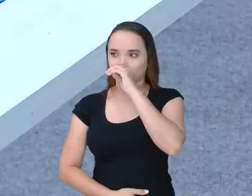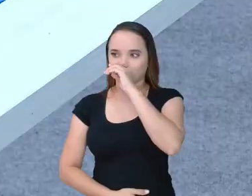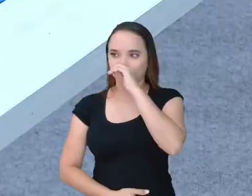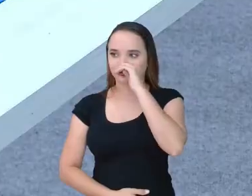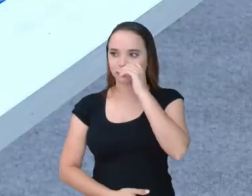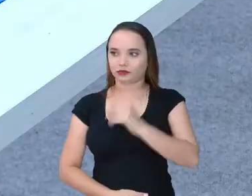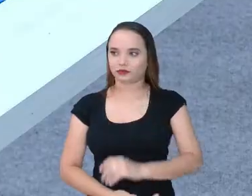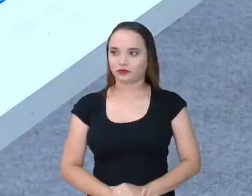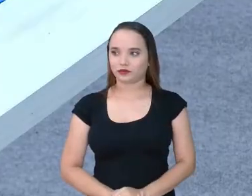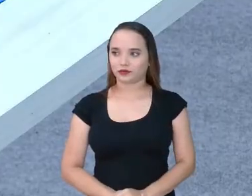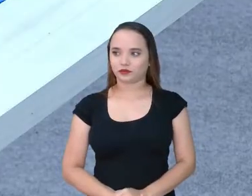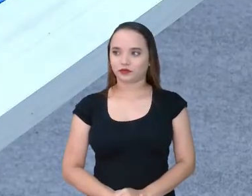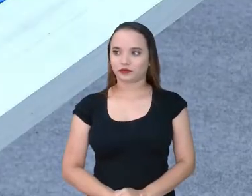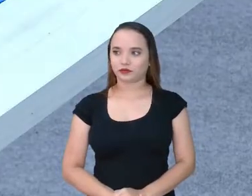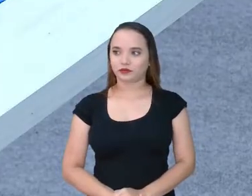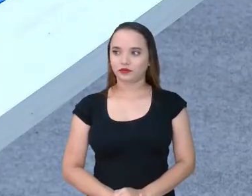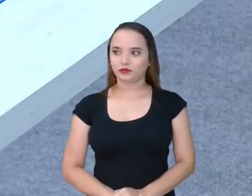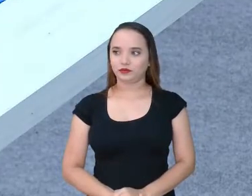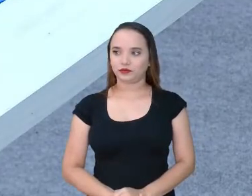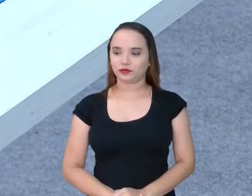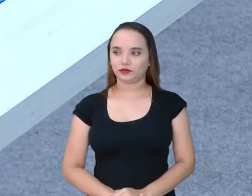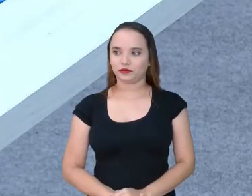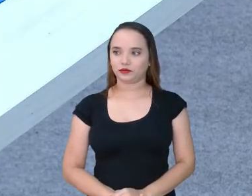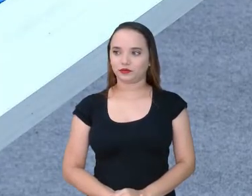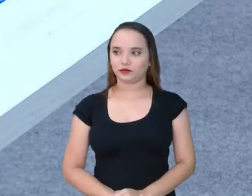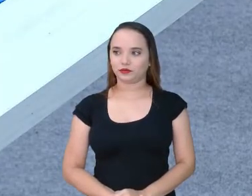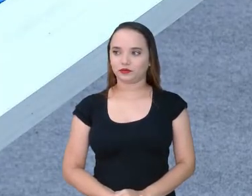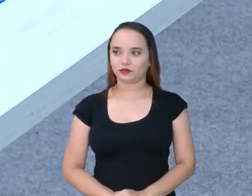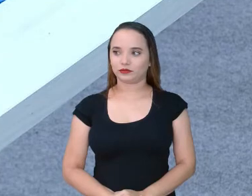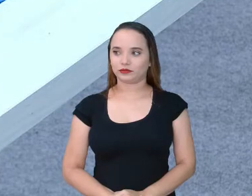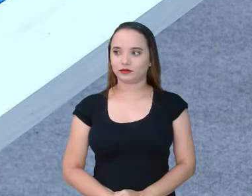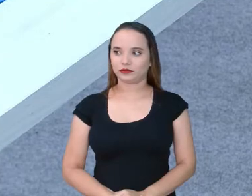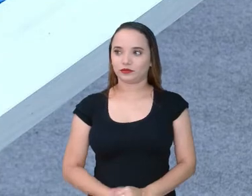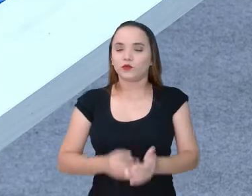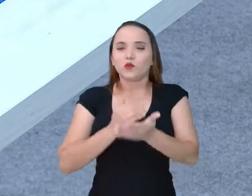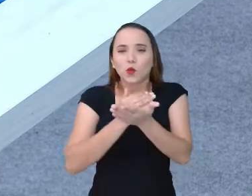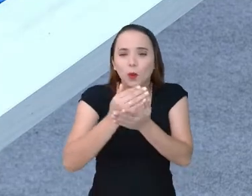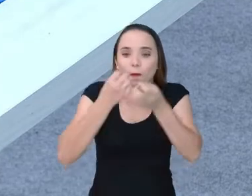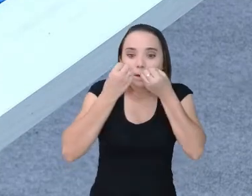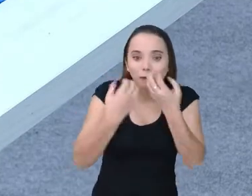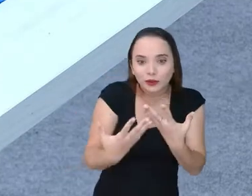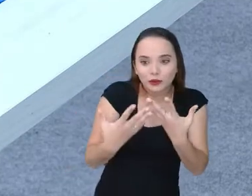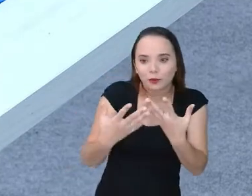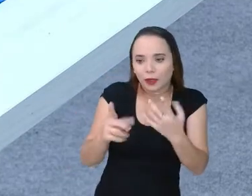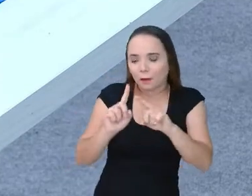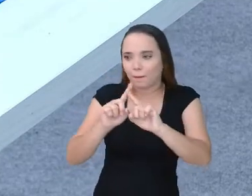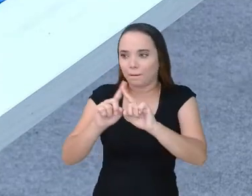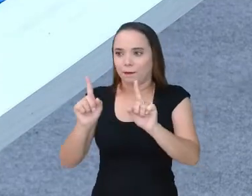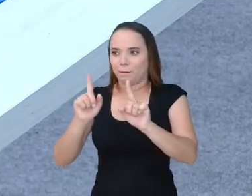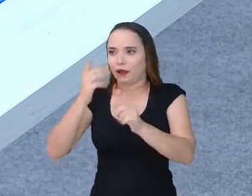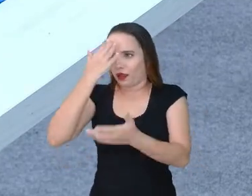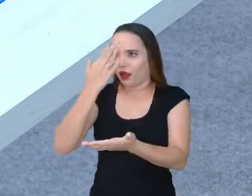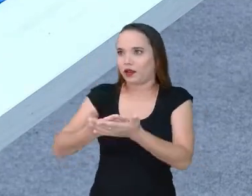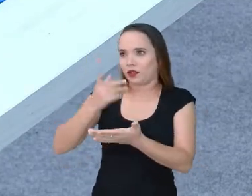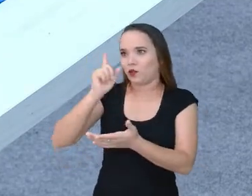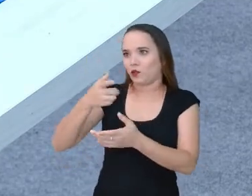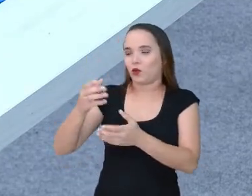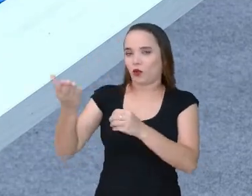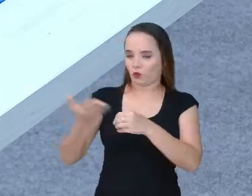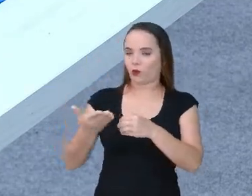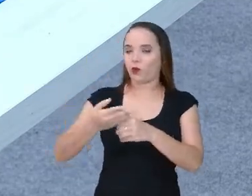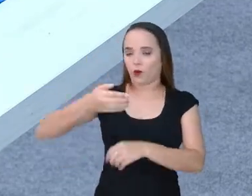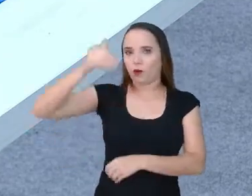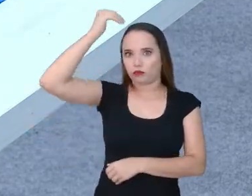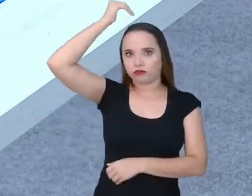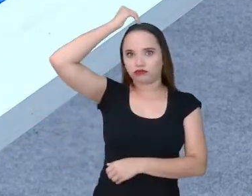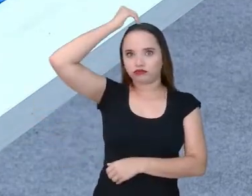Aí a gente vai... Olha! Eu só começo bem. Eu acho que é os copos que ficam ali no final que tem algo contra mim. A culpa é do copo.